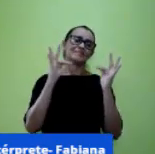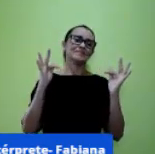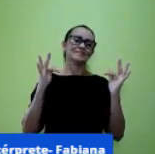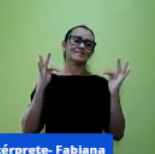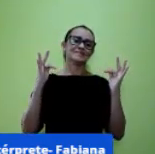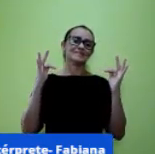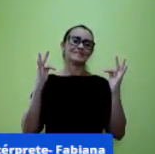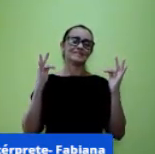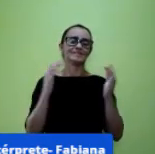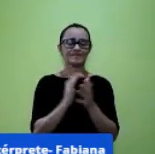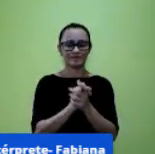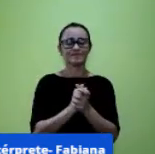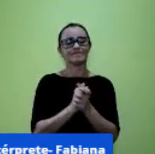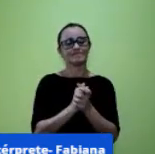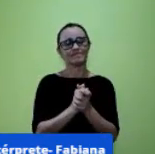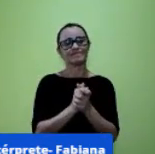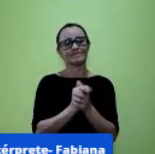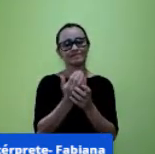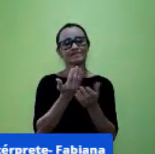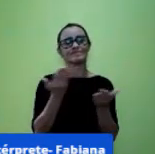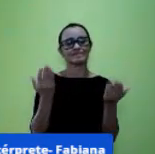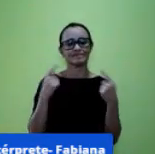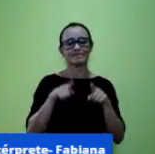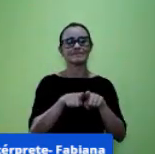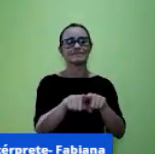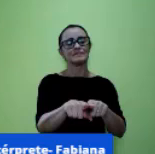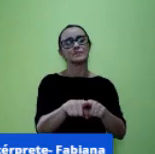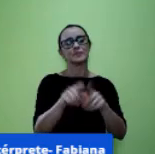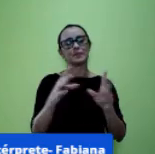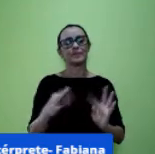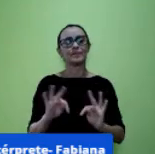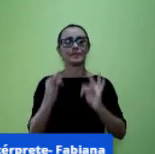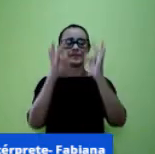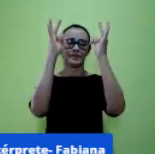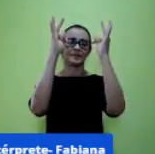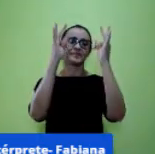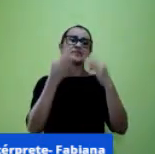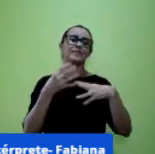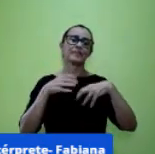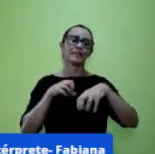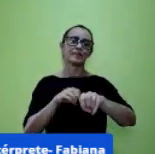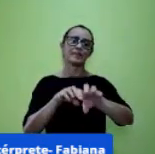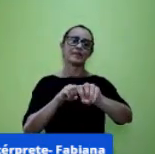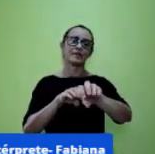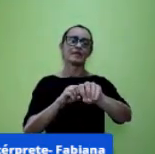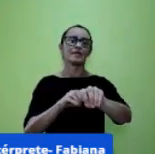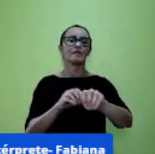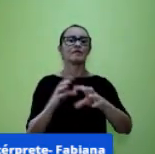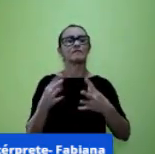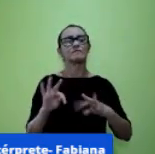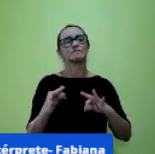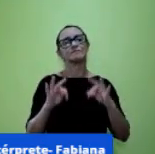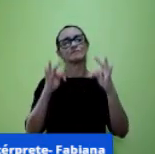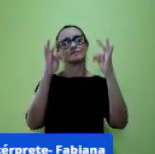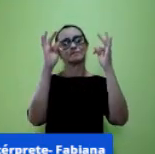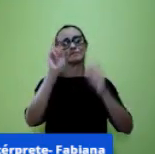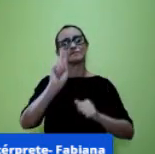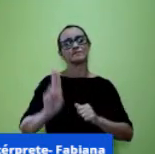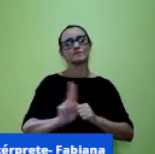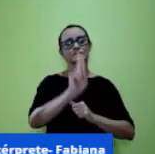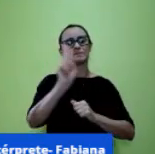tecnologias né nessa educação para as tecnologias serem utilizadas